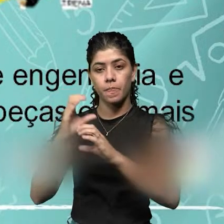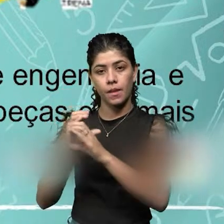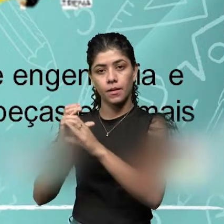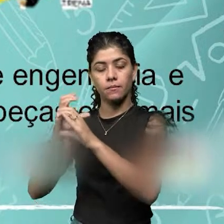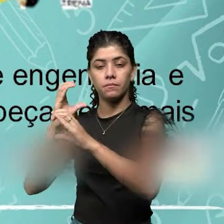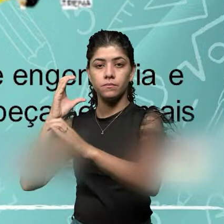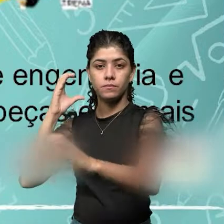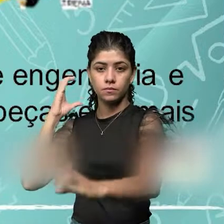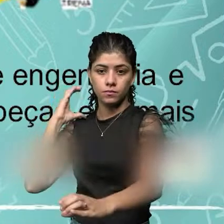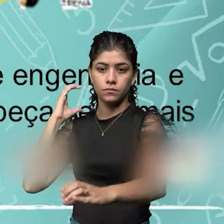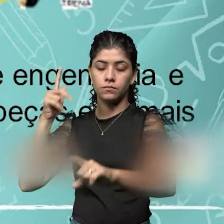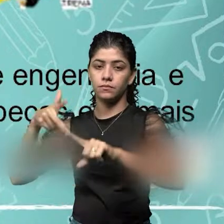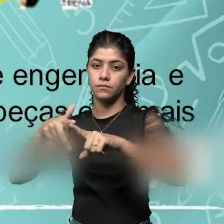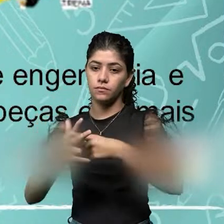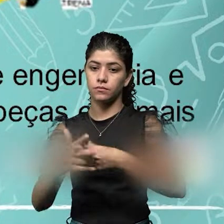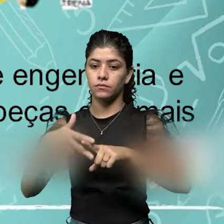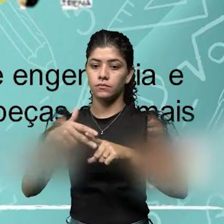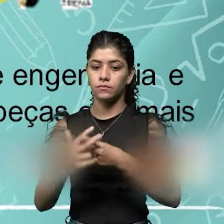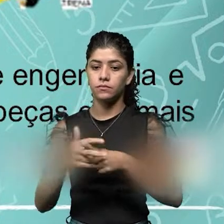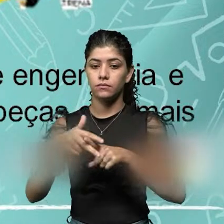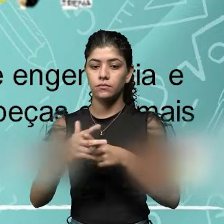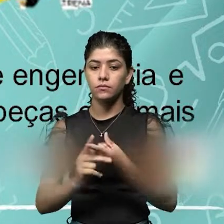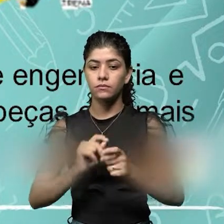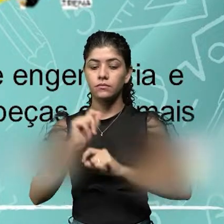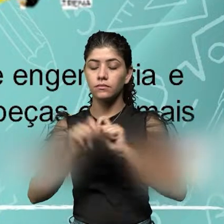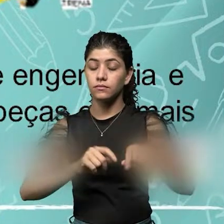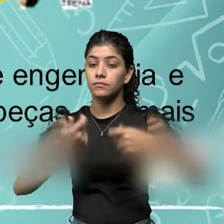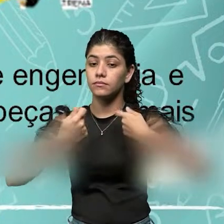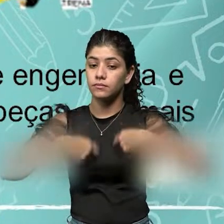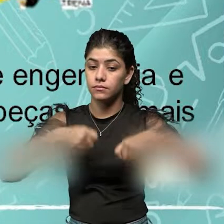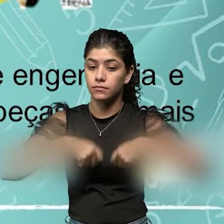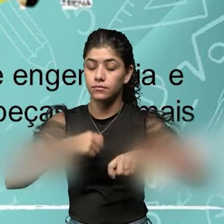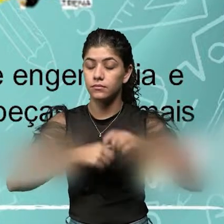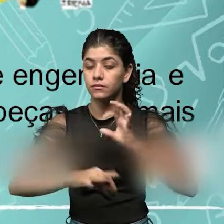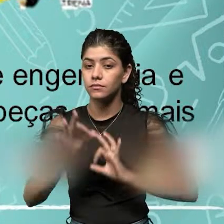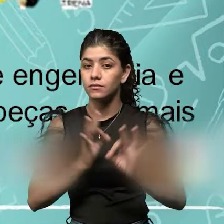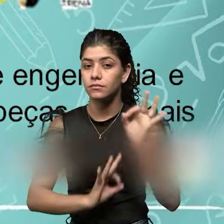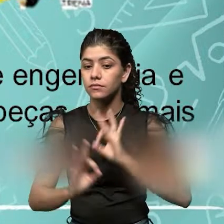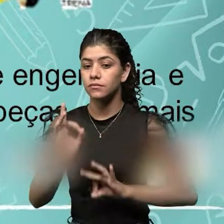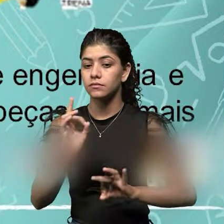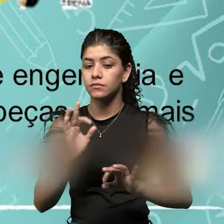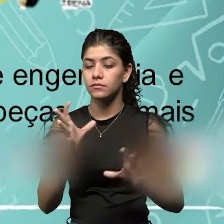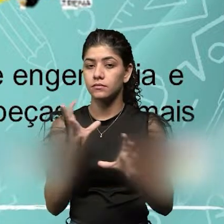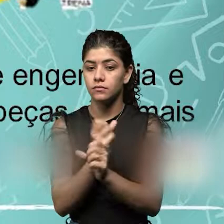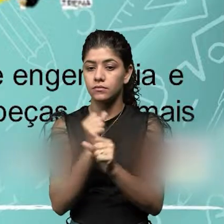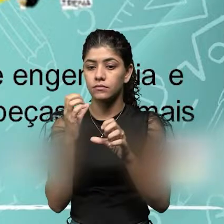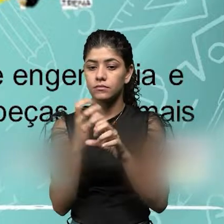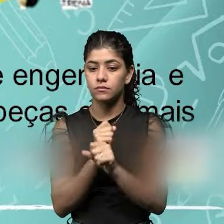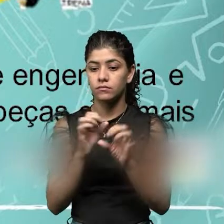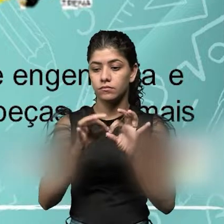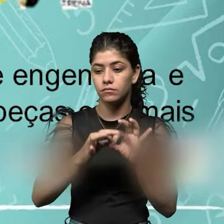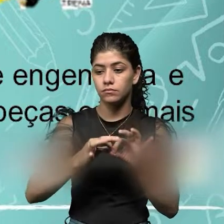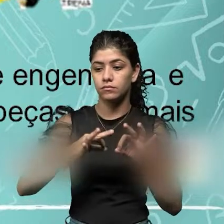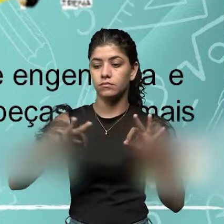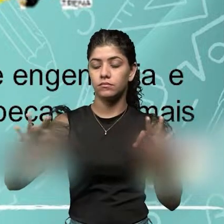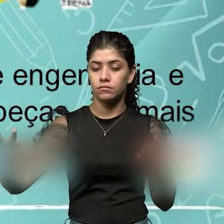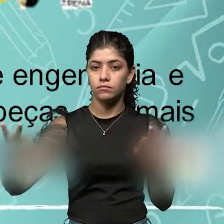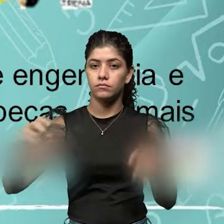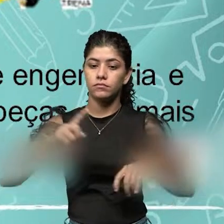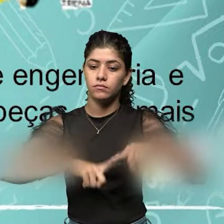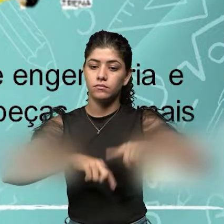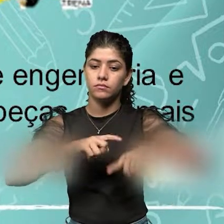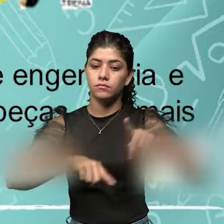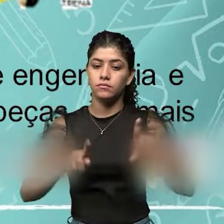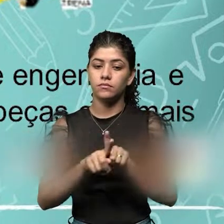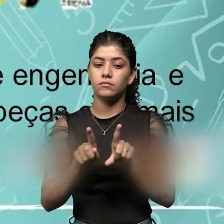mecânica, que representam, que precisam calcular as dimensões de peças e demais elementos